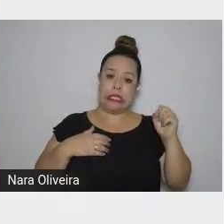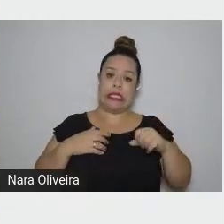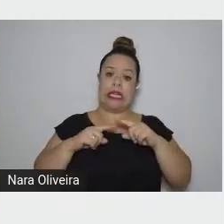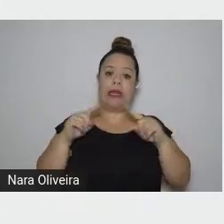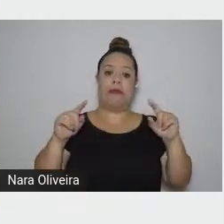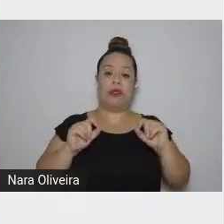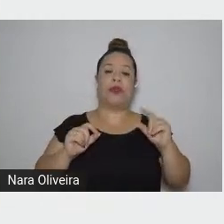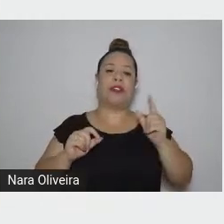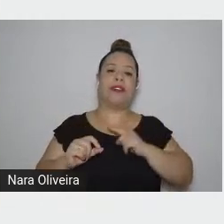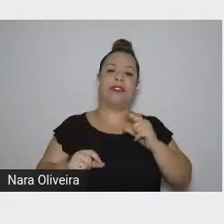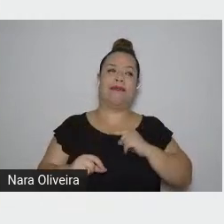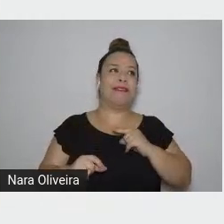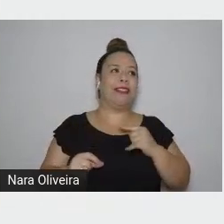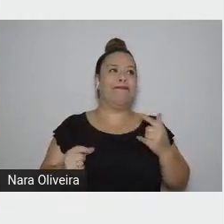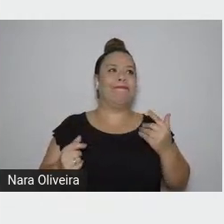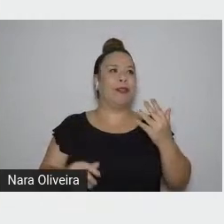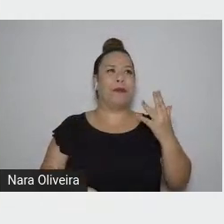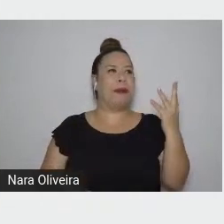beleza sombria.